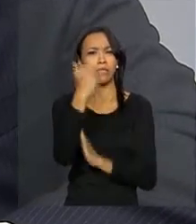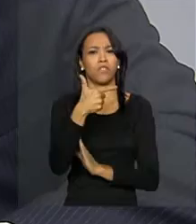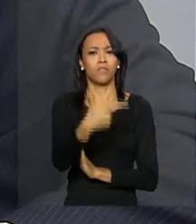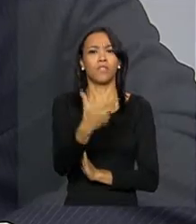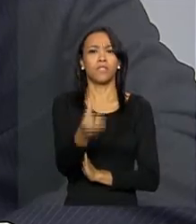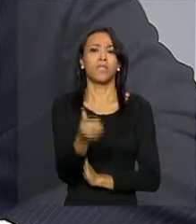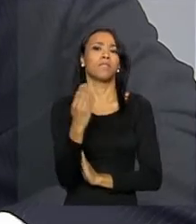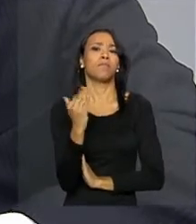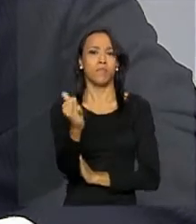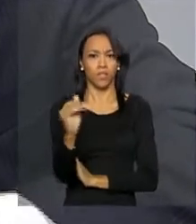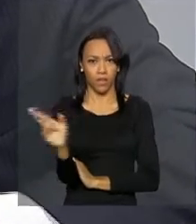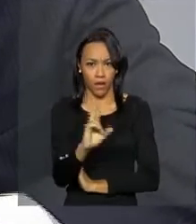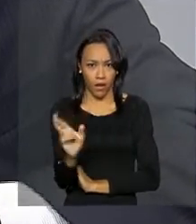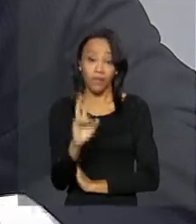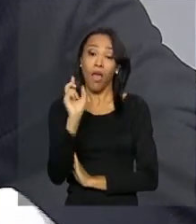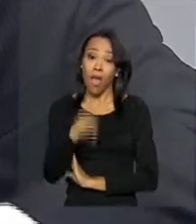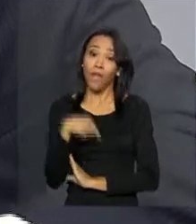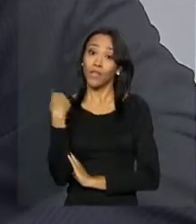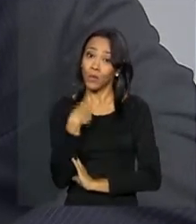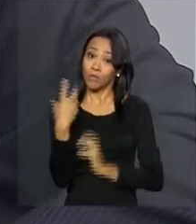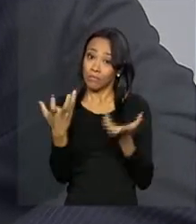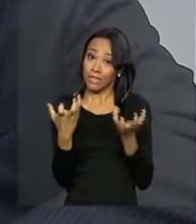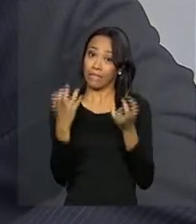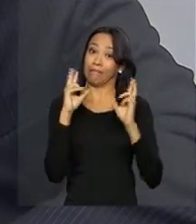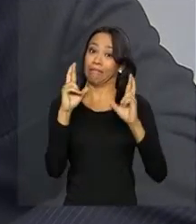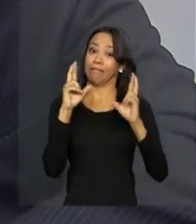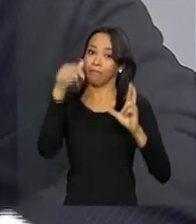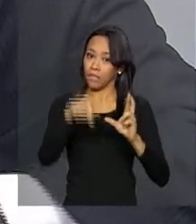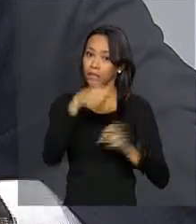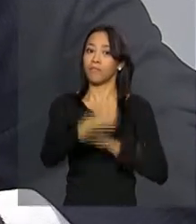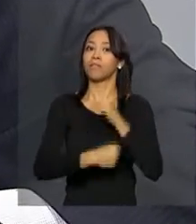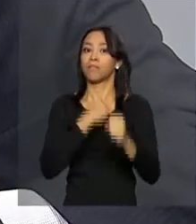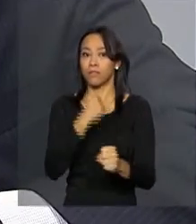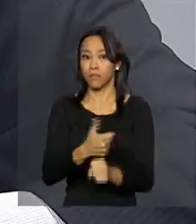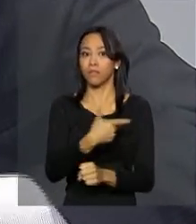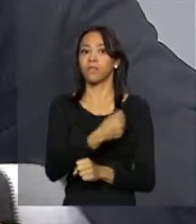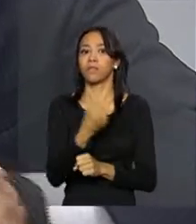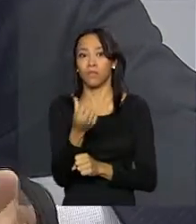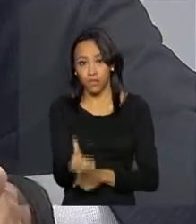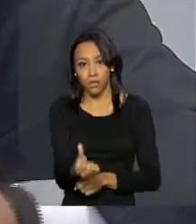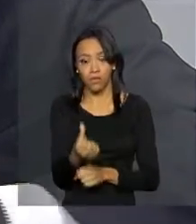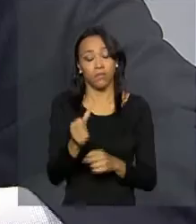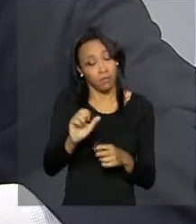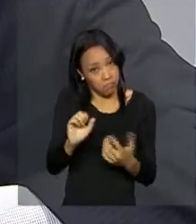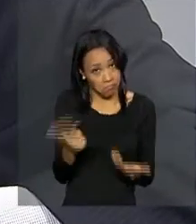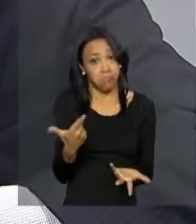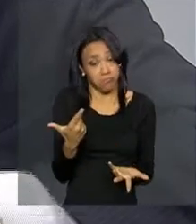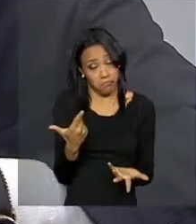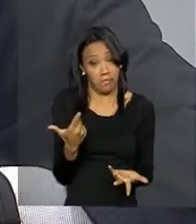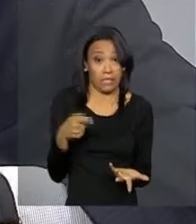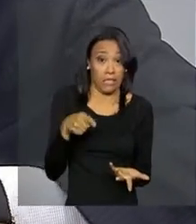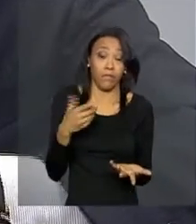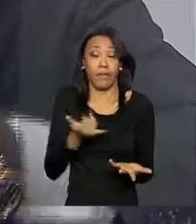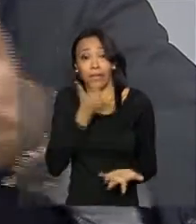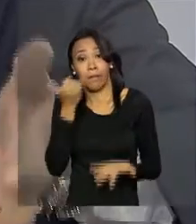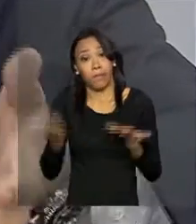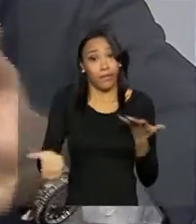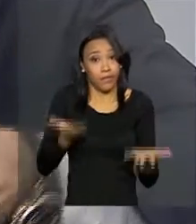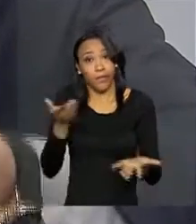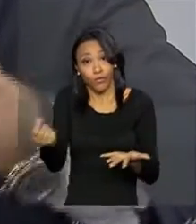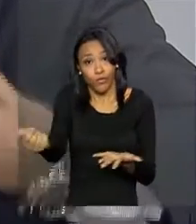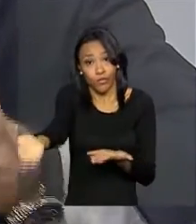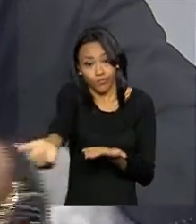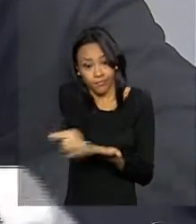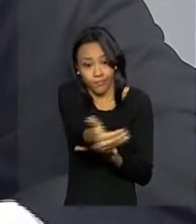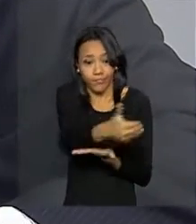de R$ 26 bilhões, o que nós estamos estimando para este ano de 2016. Obviamente, isso vai depender